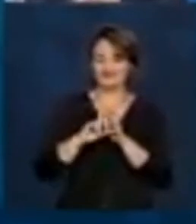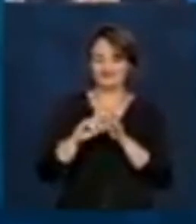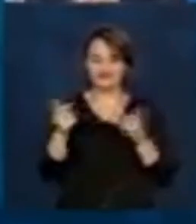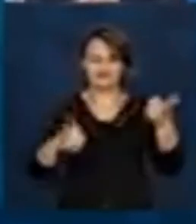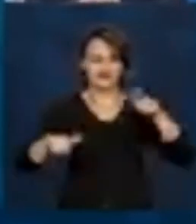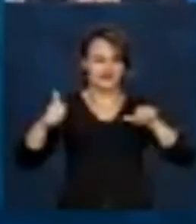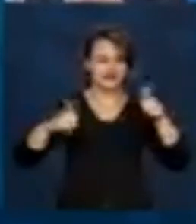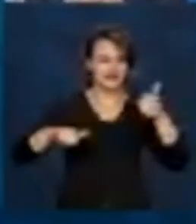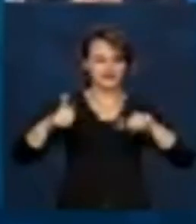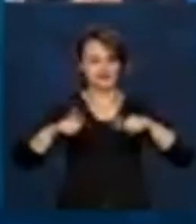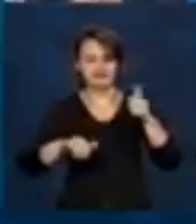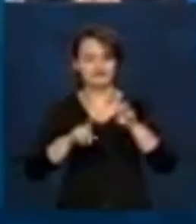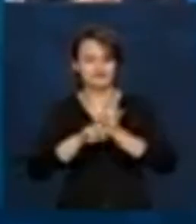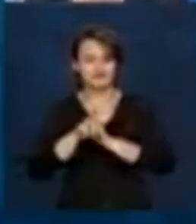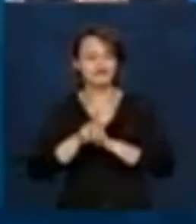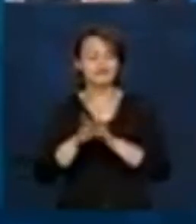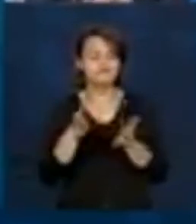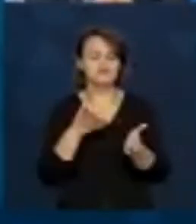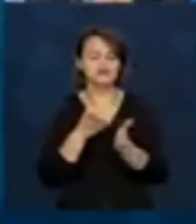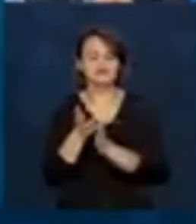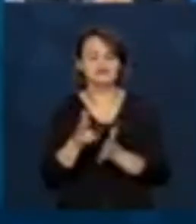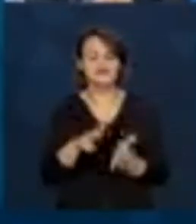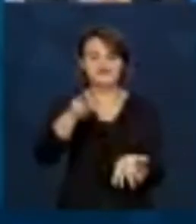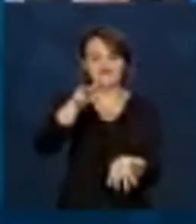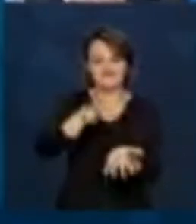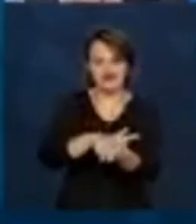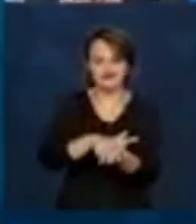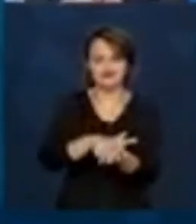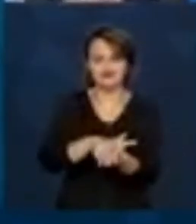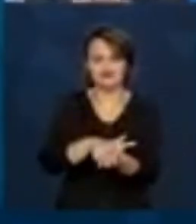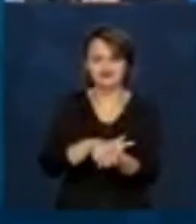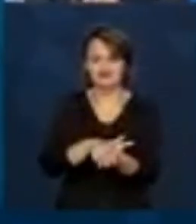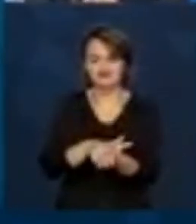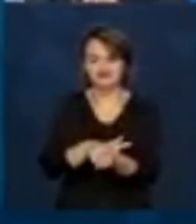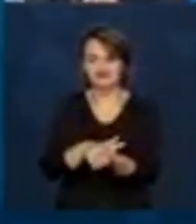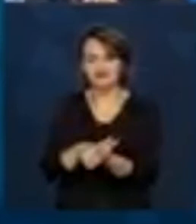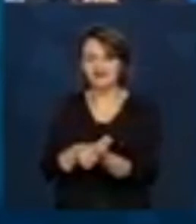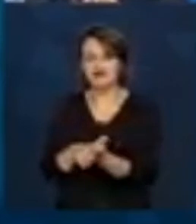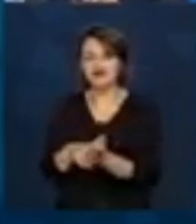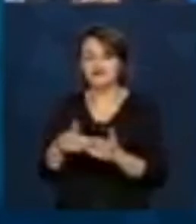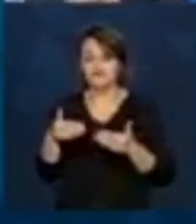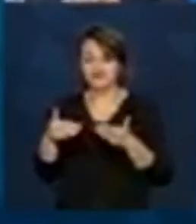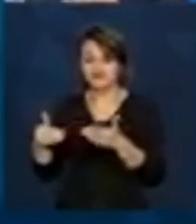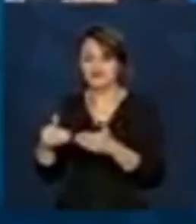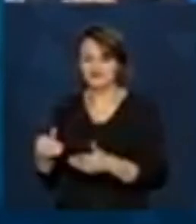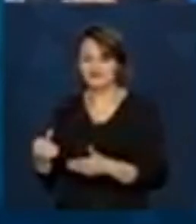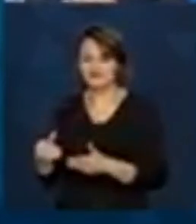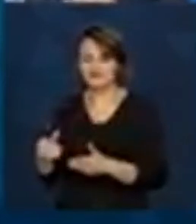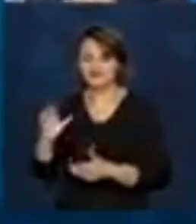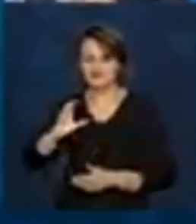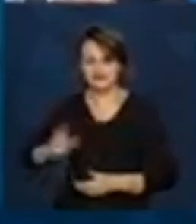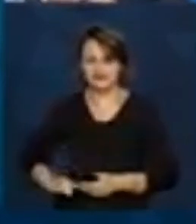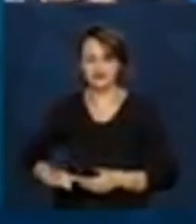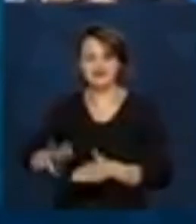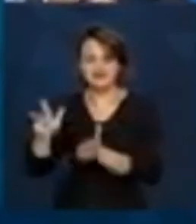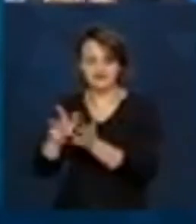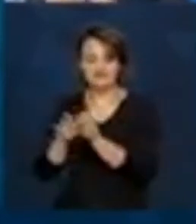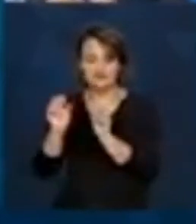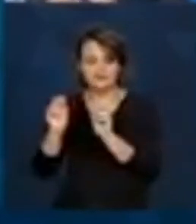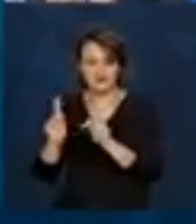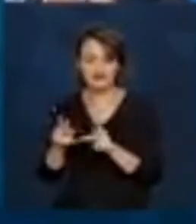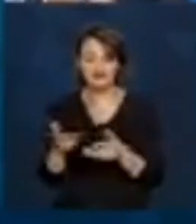e foram validados pela Dataprev e pelo Ministério da Cidadania. Então, nós temos mais